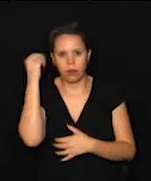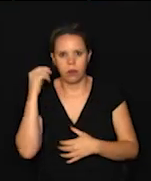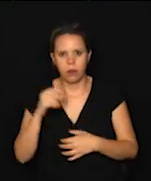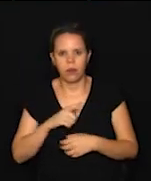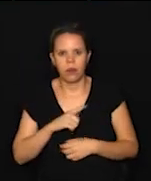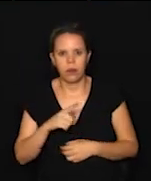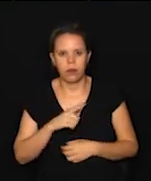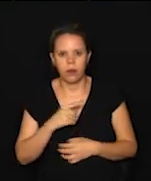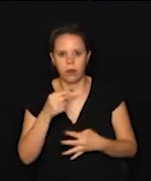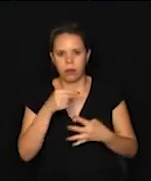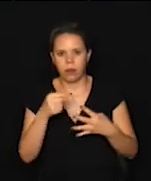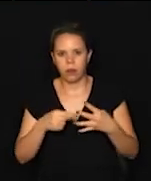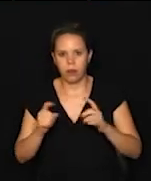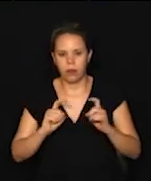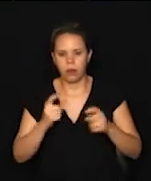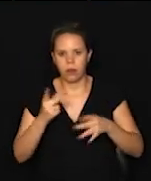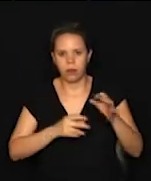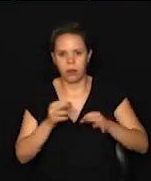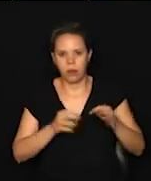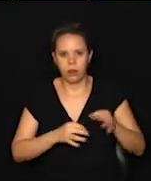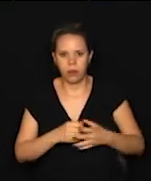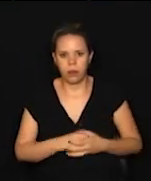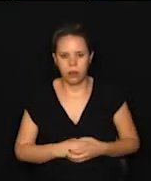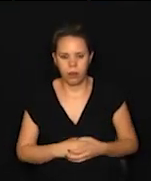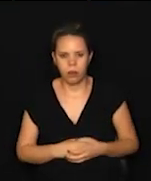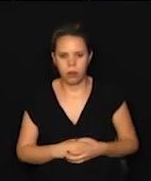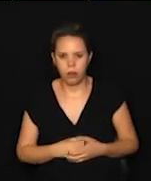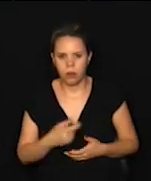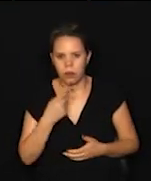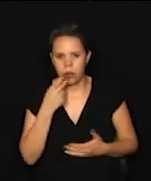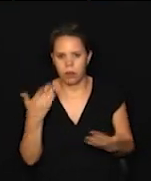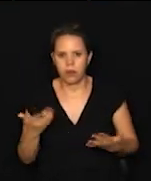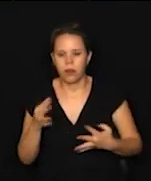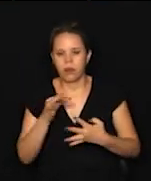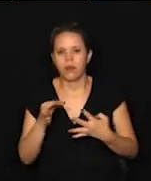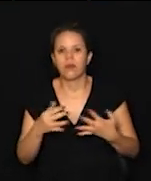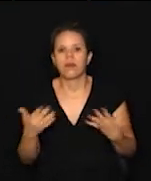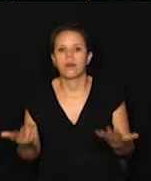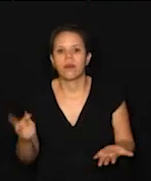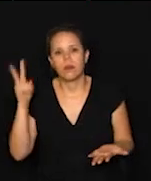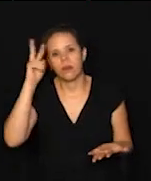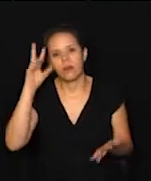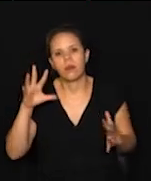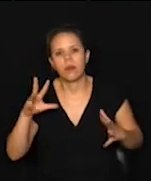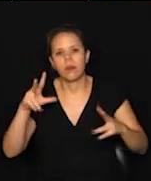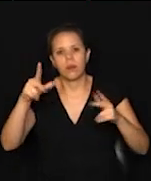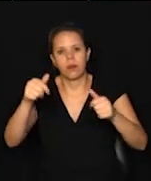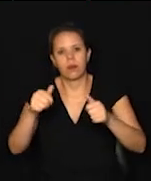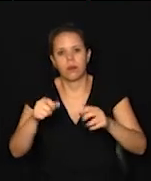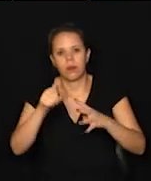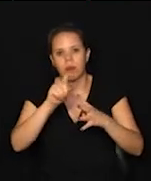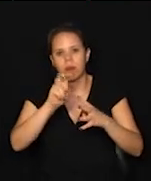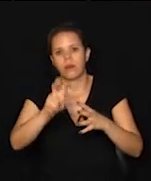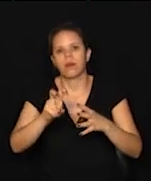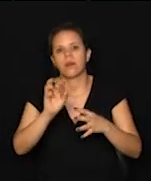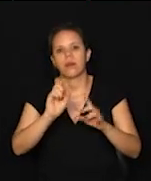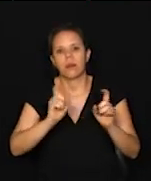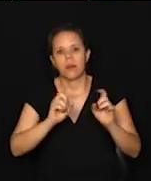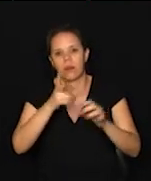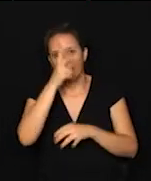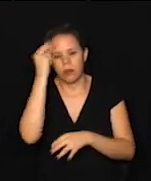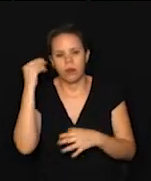Cada uma vai discutir um projeto e nós vamos falar agora quais são eles. Lembrando que todas as cinco audiências públicas